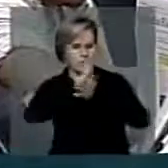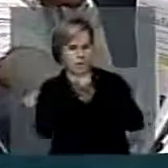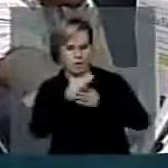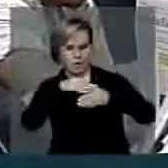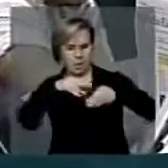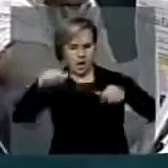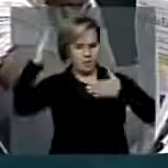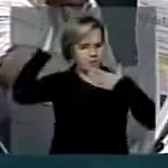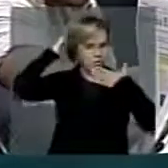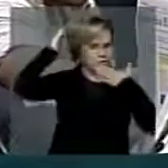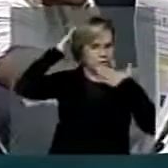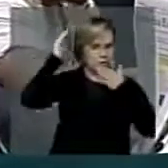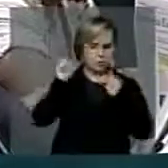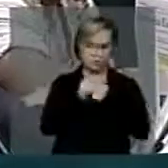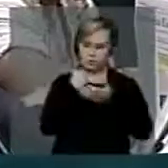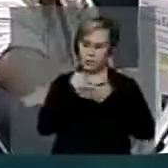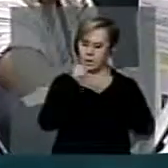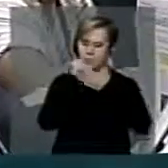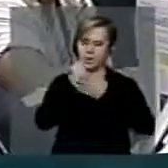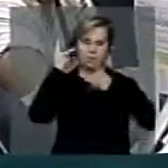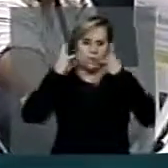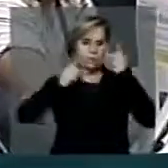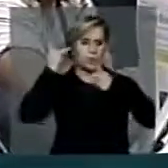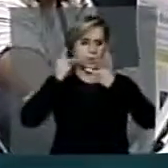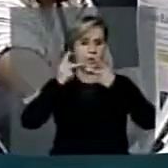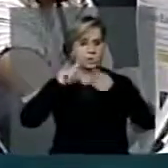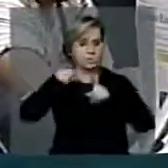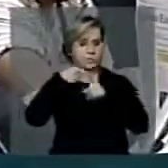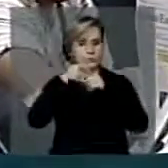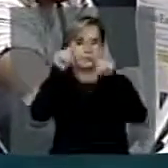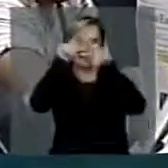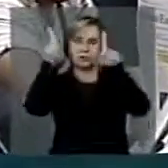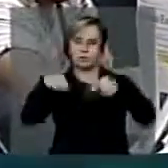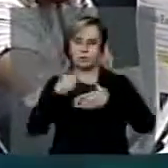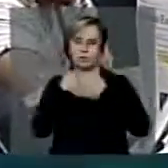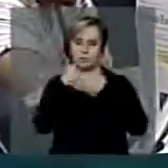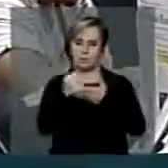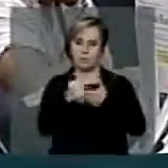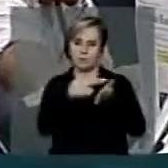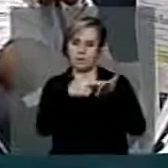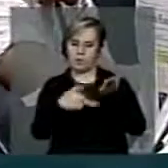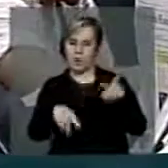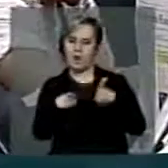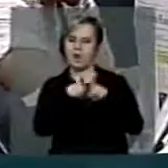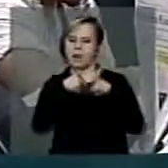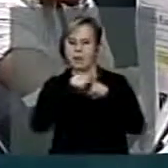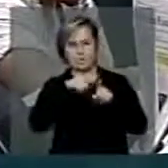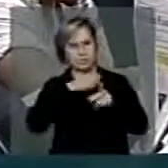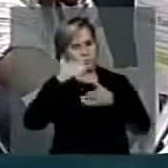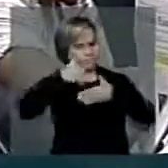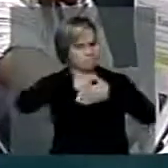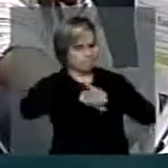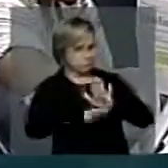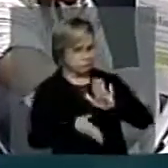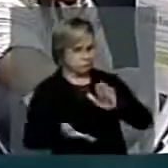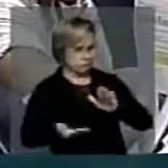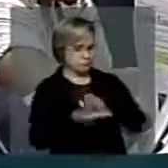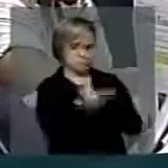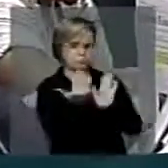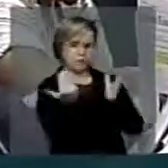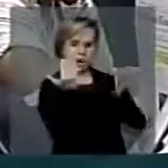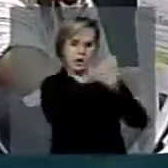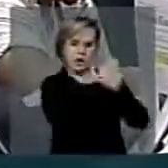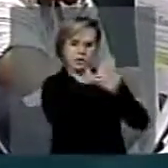com apoio de políticos e servidores públicos. O relatório também foi arquivado e esquecido.